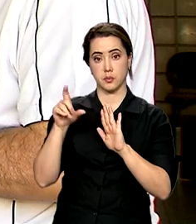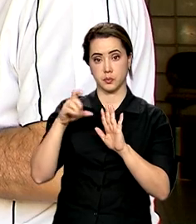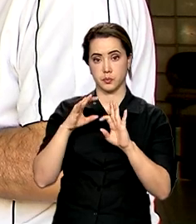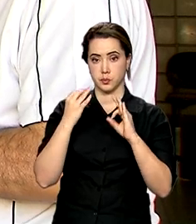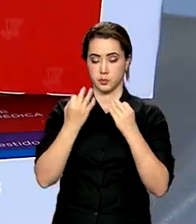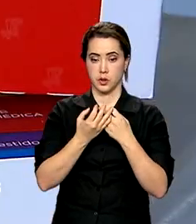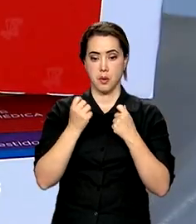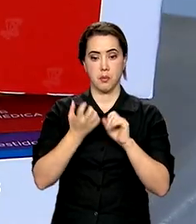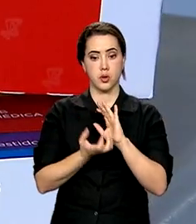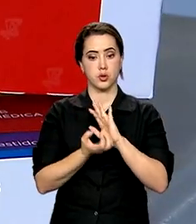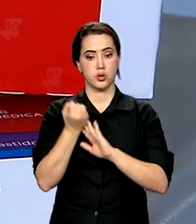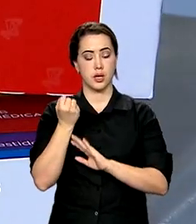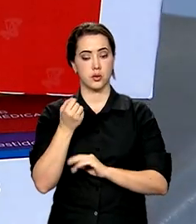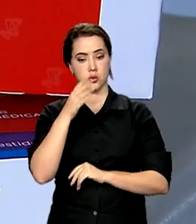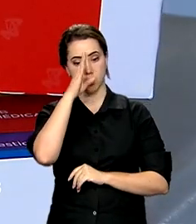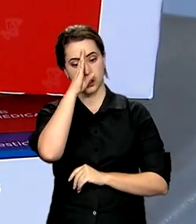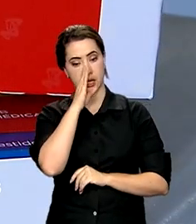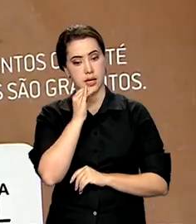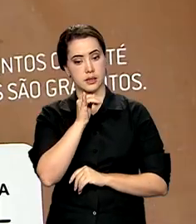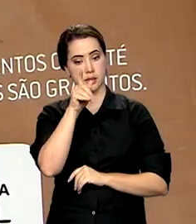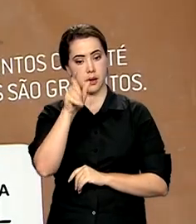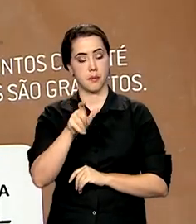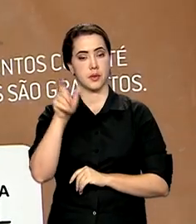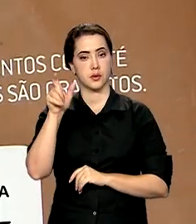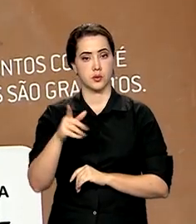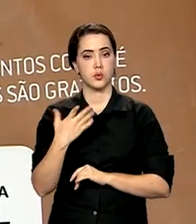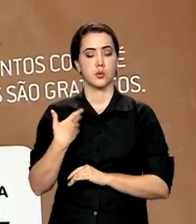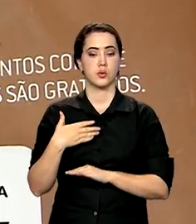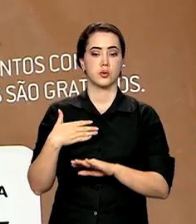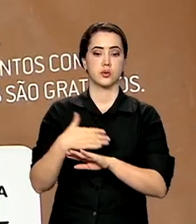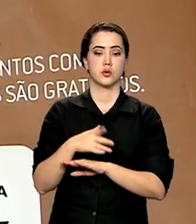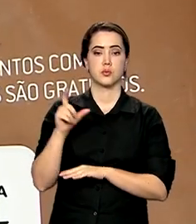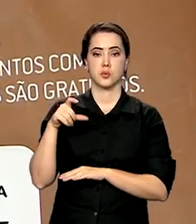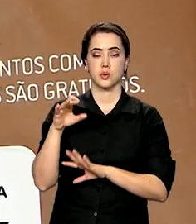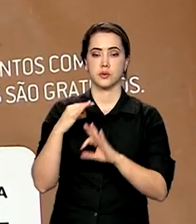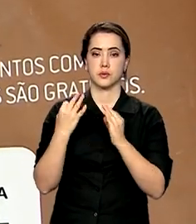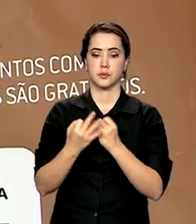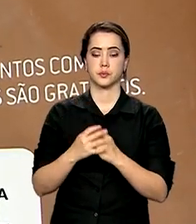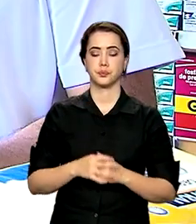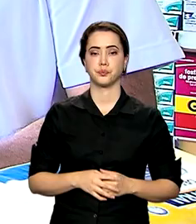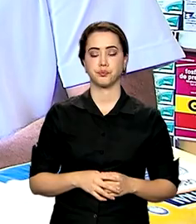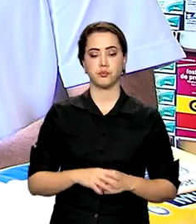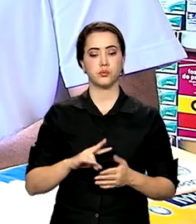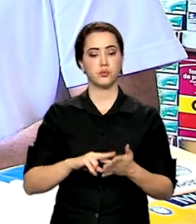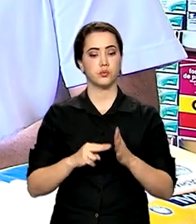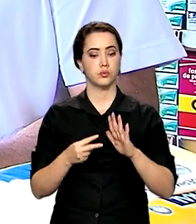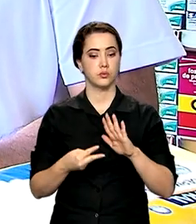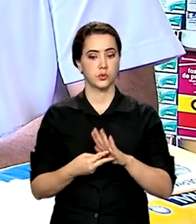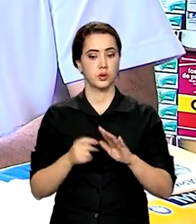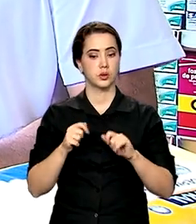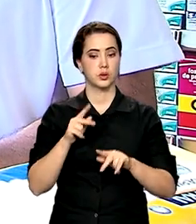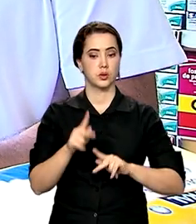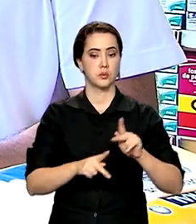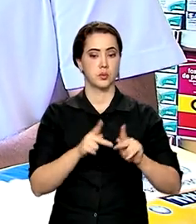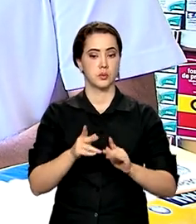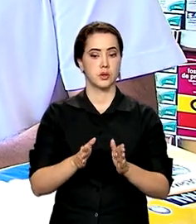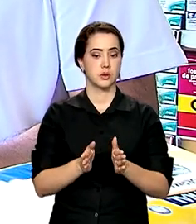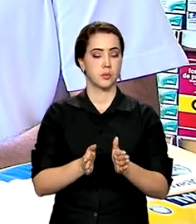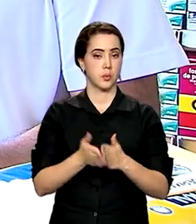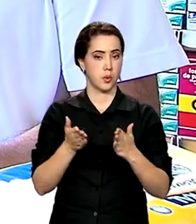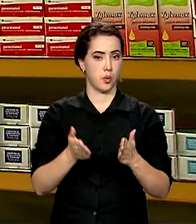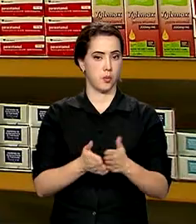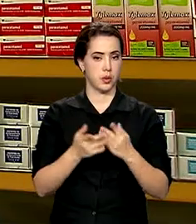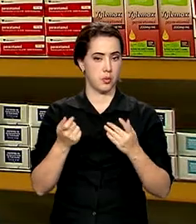retirados de graça se o paciente é credenciado no Bolsa Família. Ou seja, a população de baixa renda